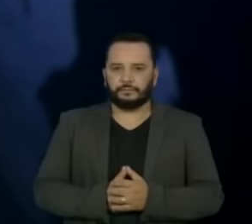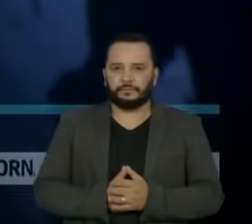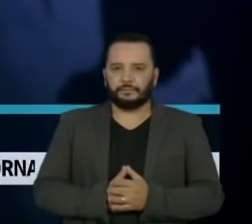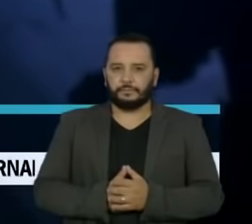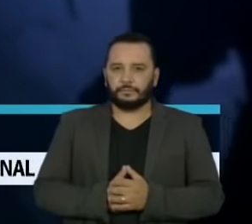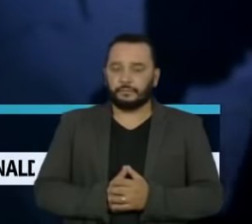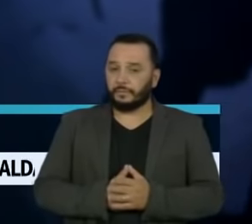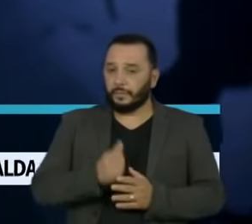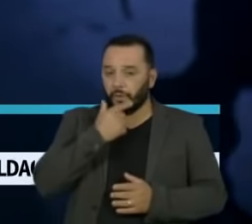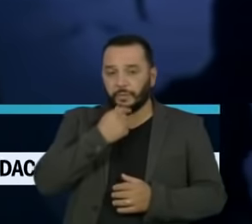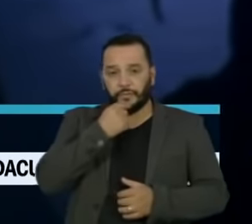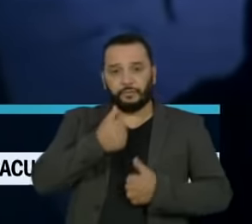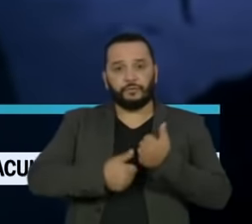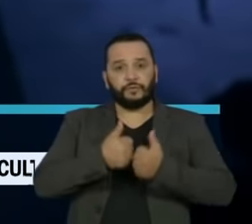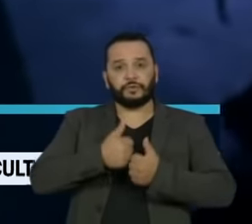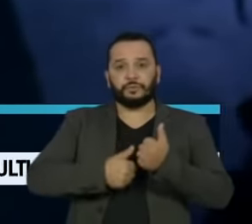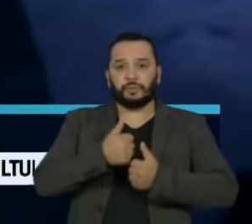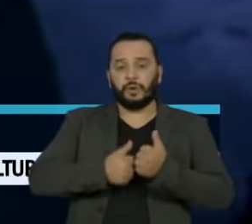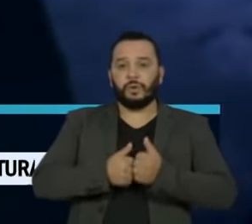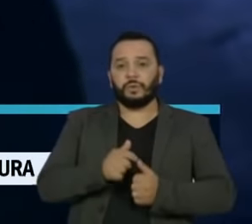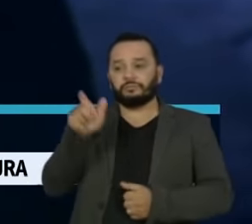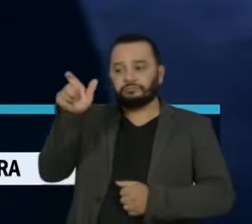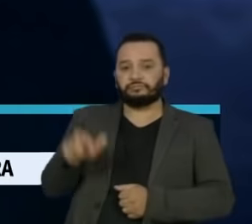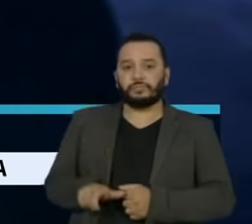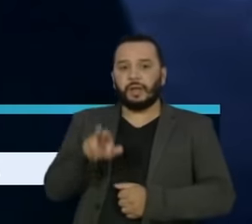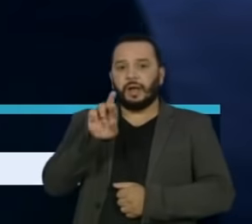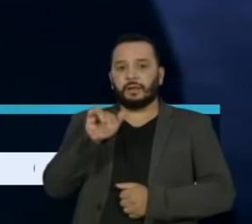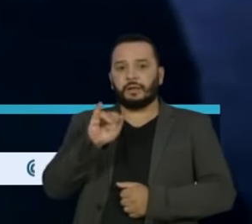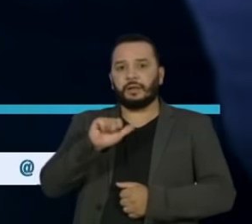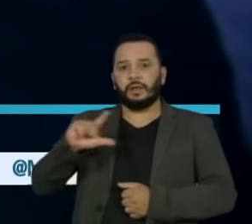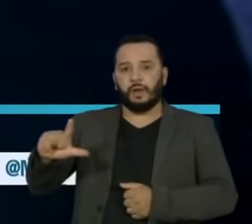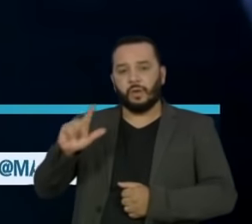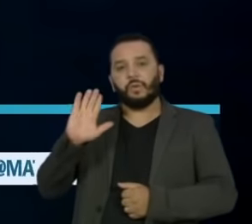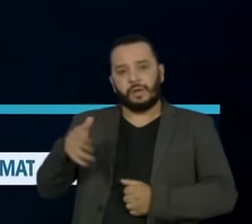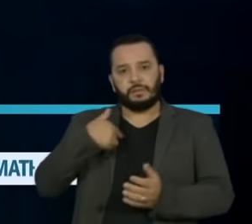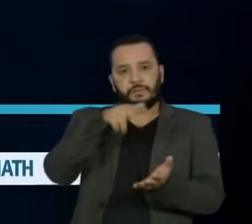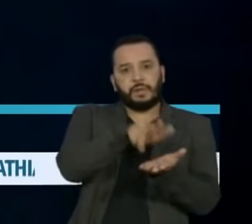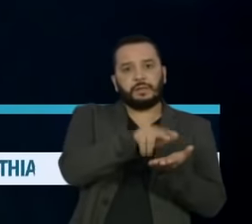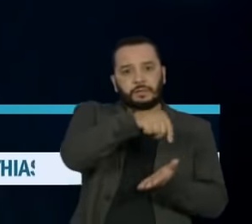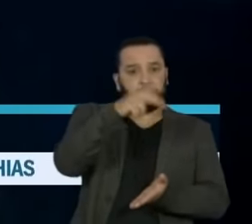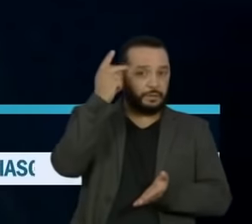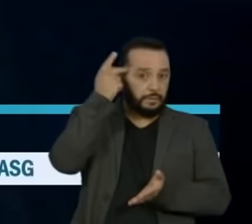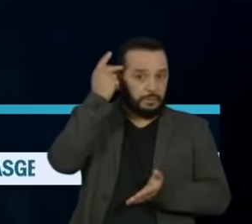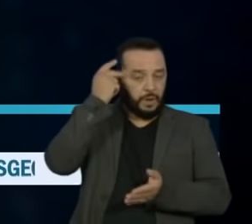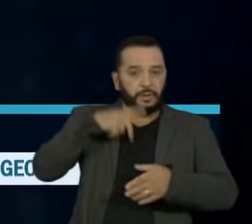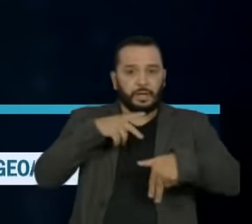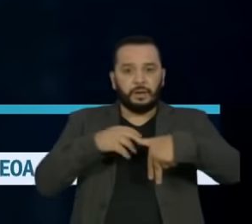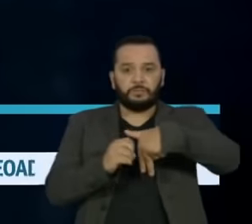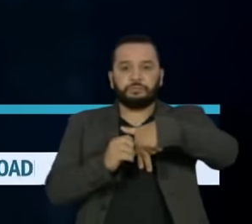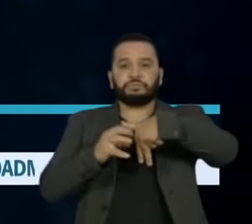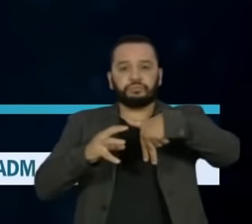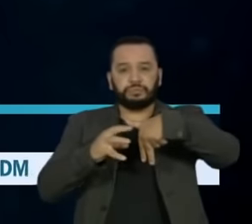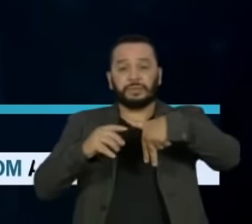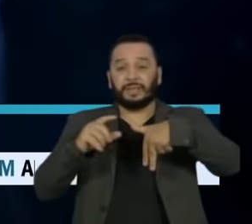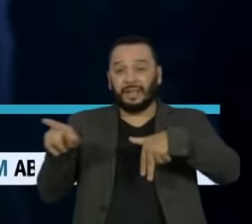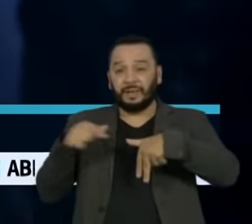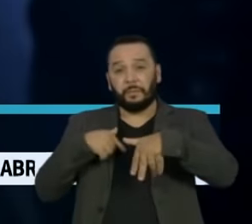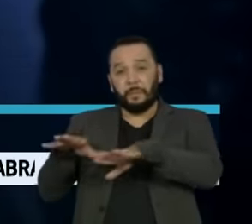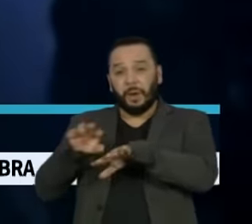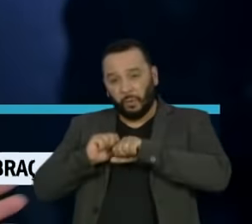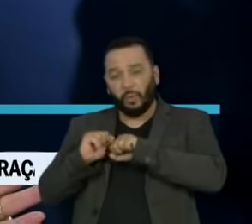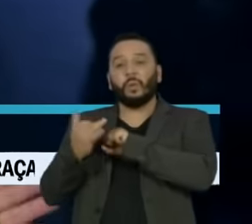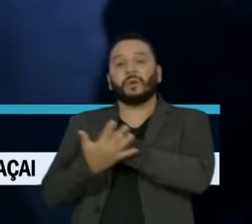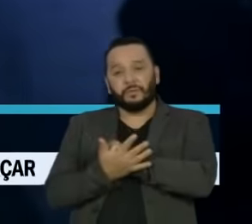O atacante Raniel dos Santos está internado em São Paulo com uma trombose venosa. O jogador testou positivo para a Covid